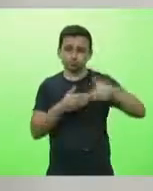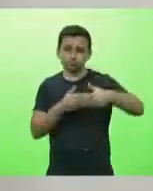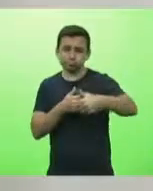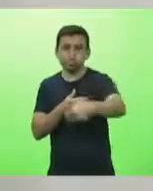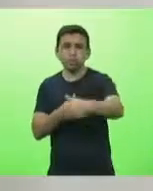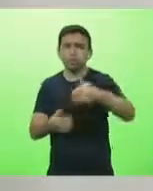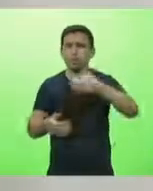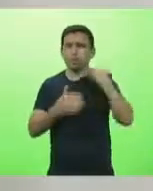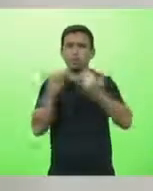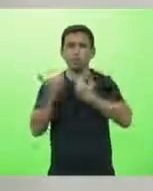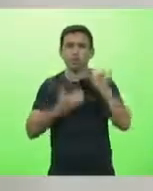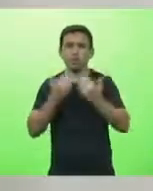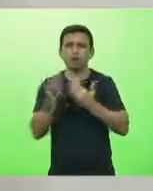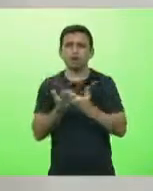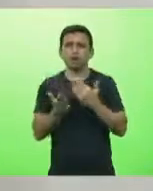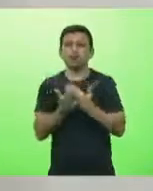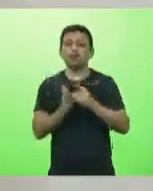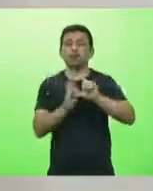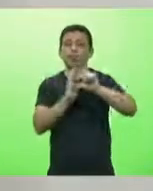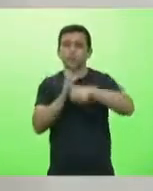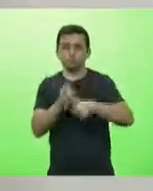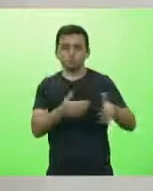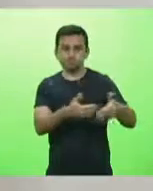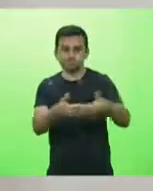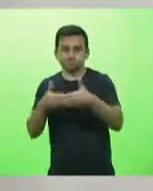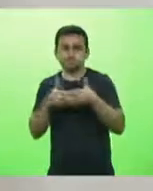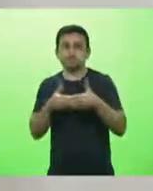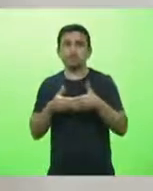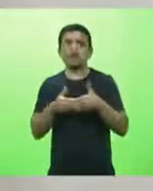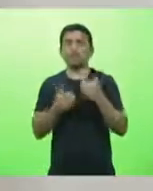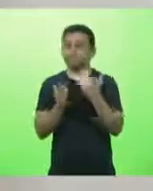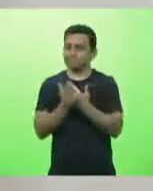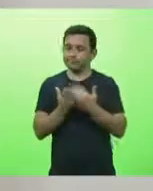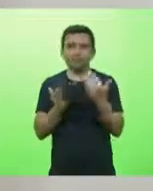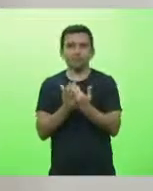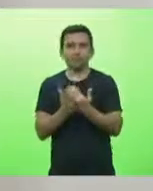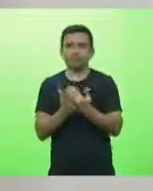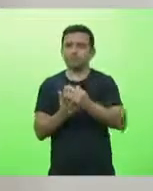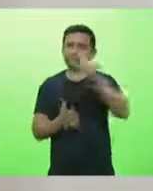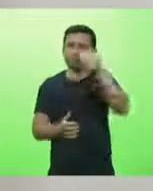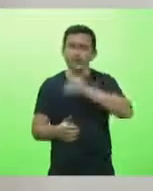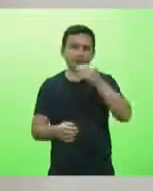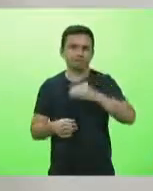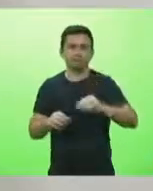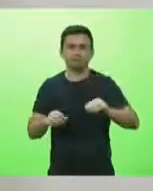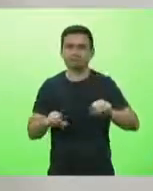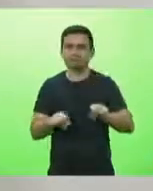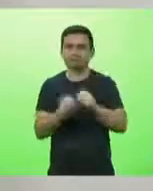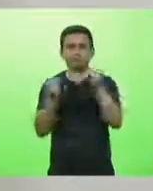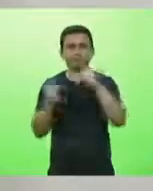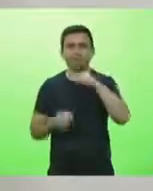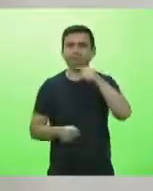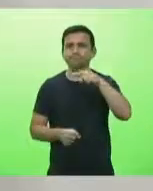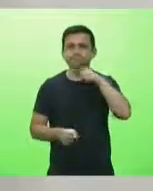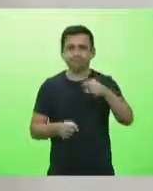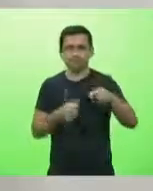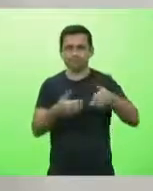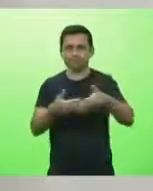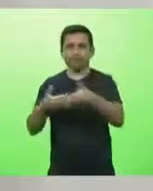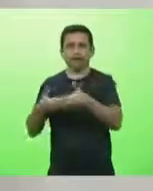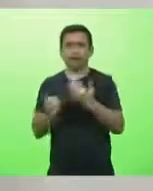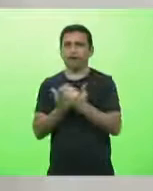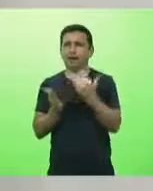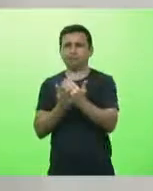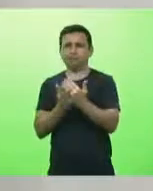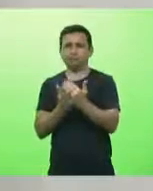ainda mais imediato após o segundo, configurando mais uma evidência do fracasso dessas medidas extremas de restrição. Então, o